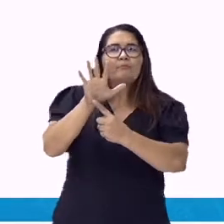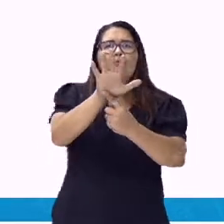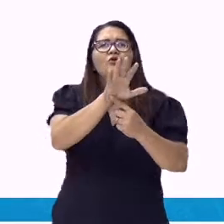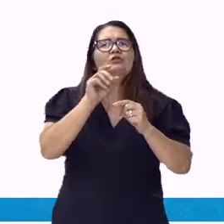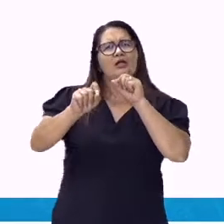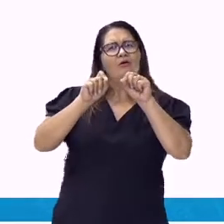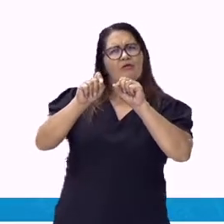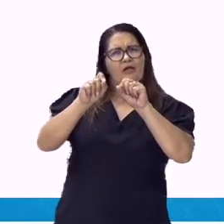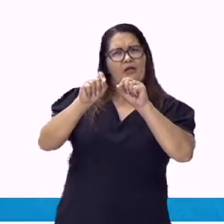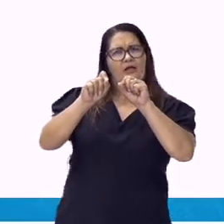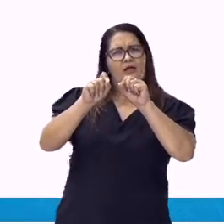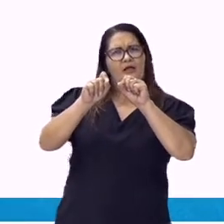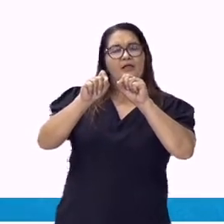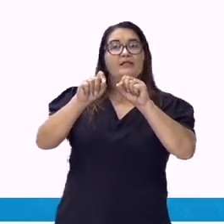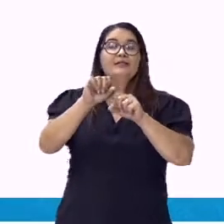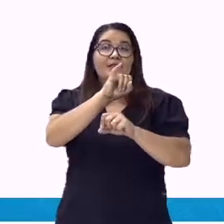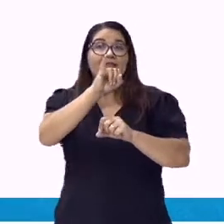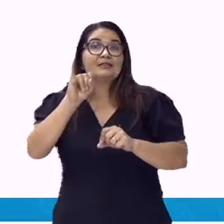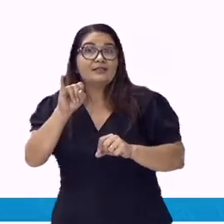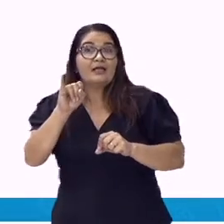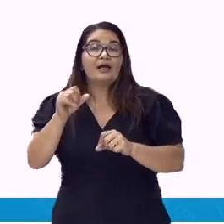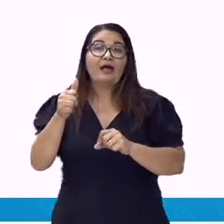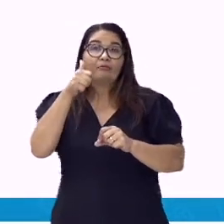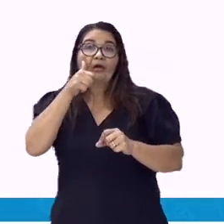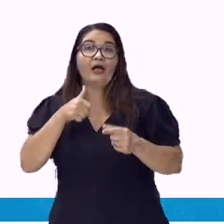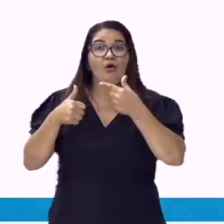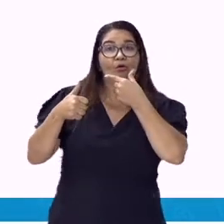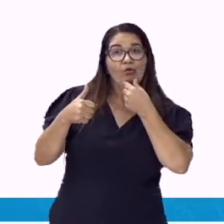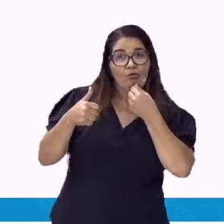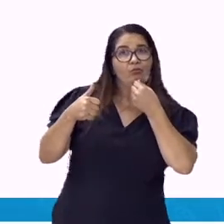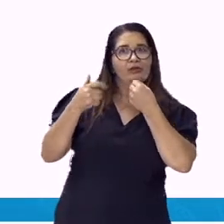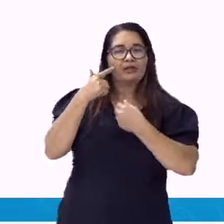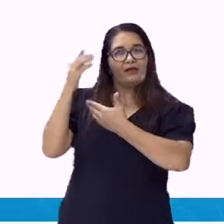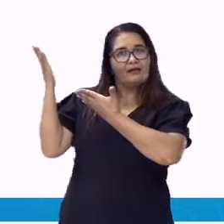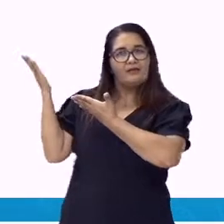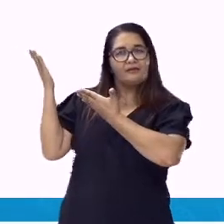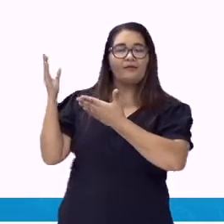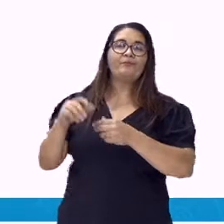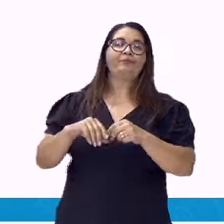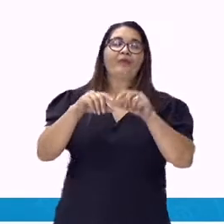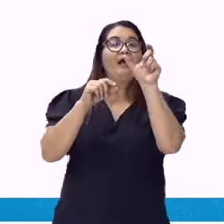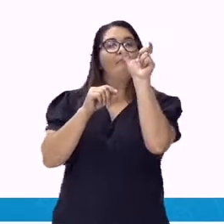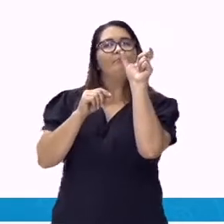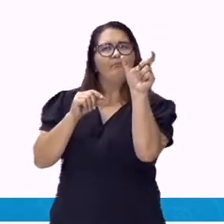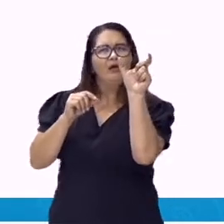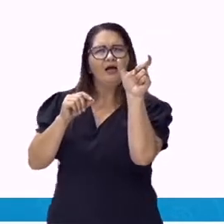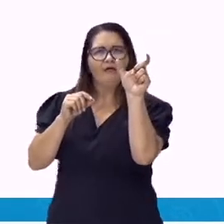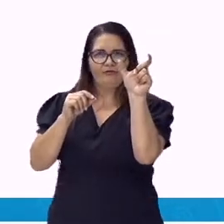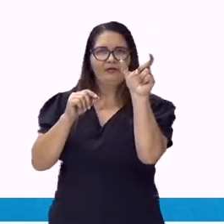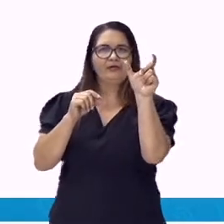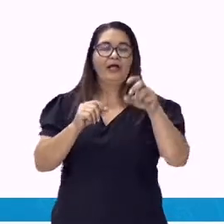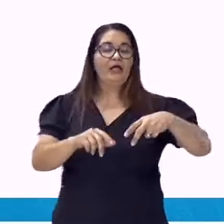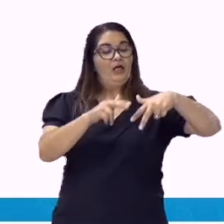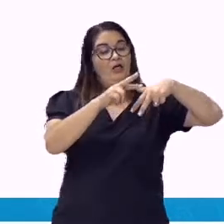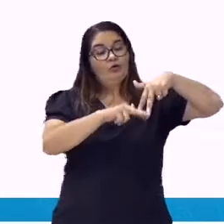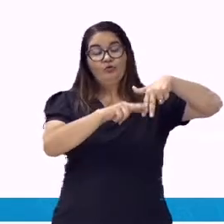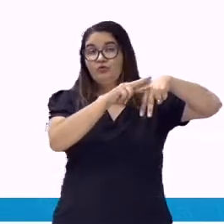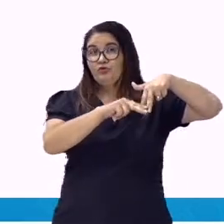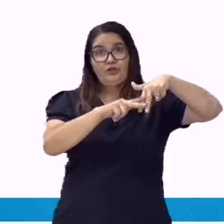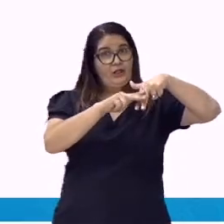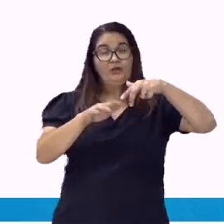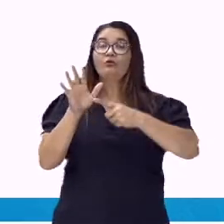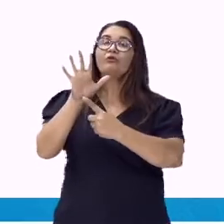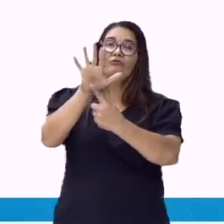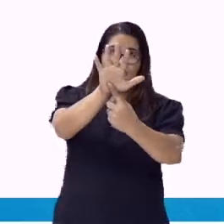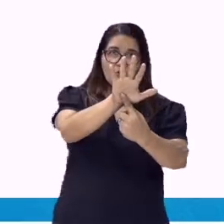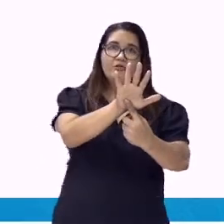Vária, várias. Tanto, tantos. Tanta, tantas. Quanto, quantos. Quanta, quantas.